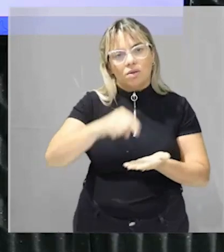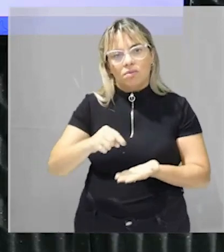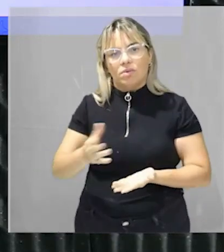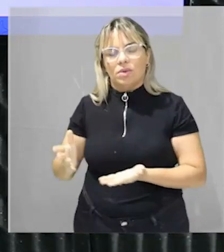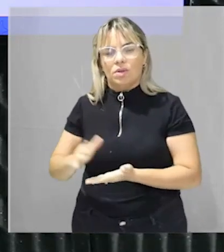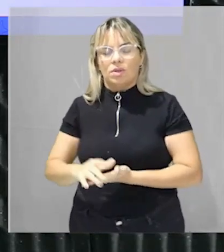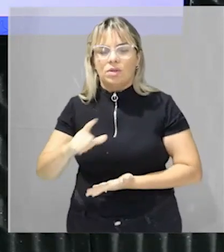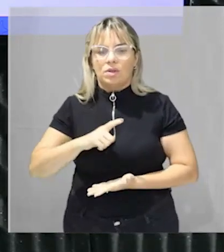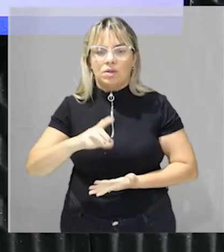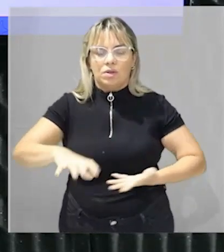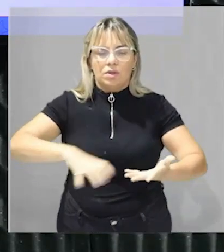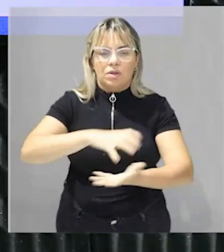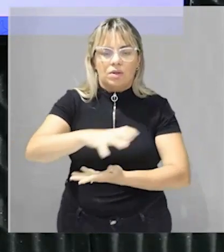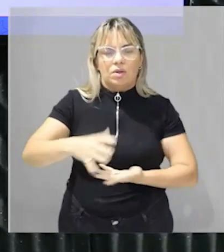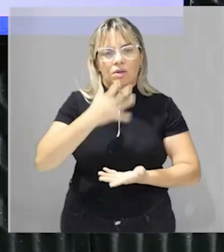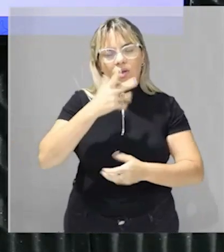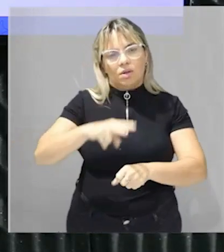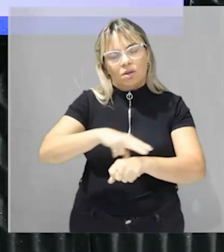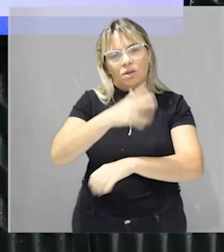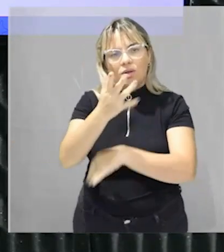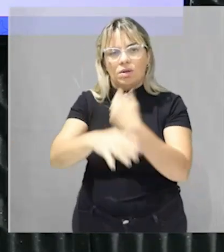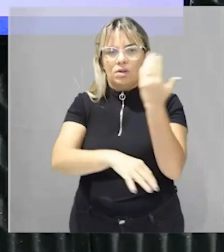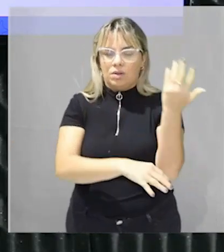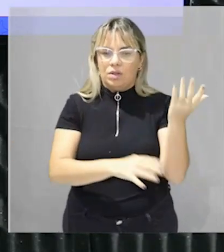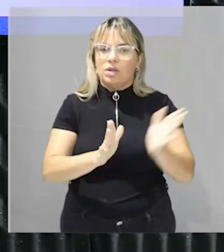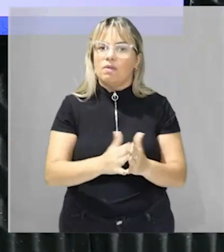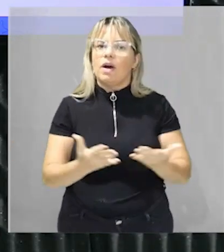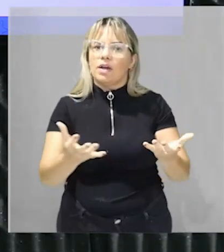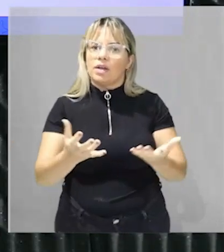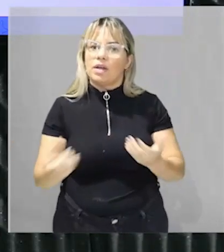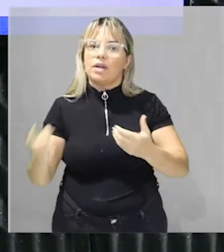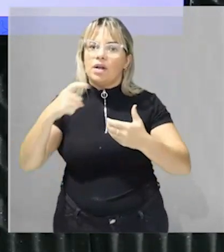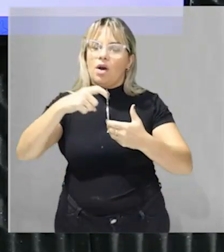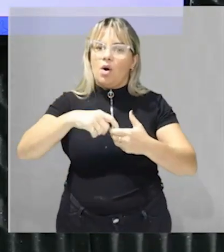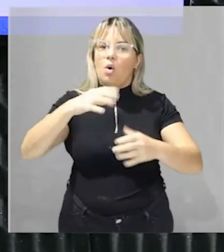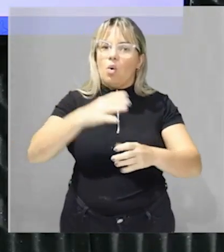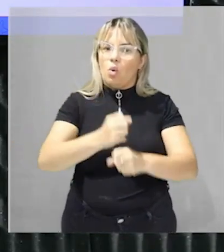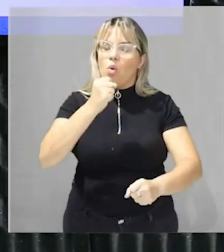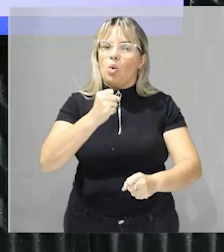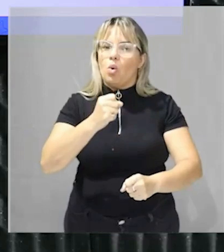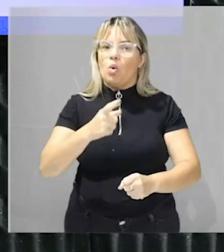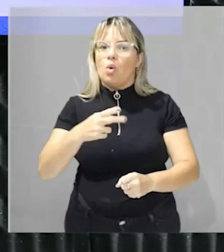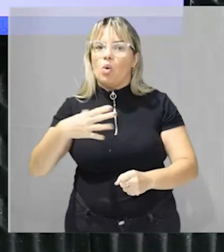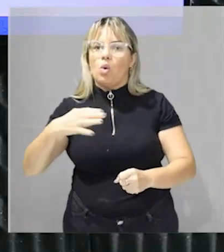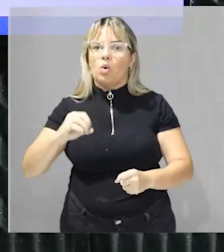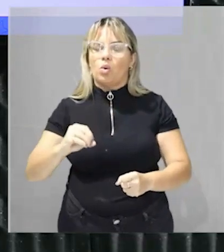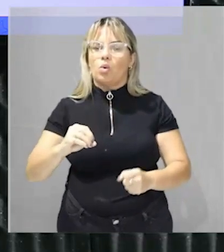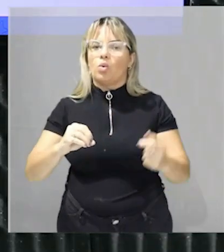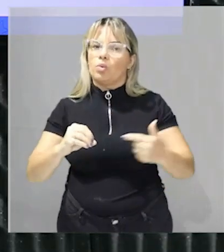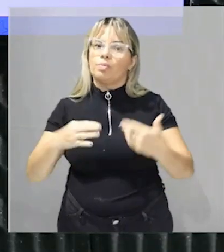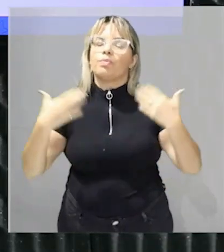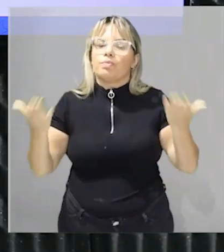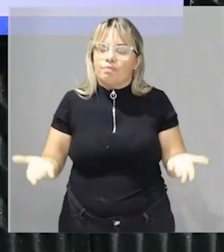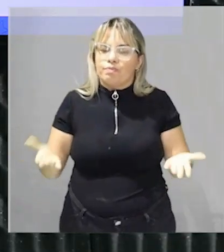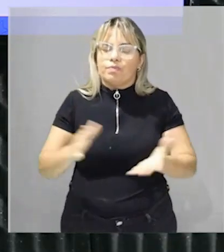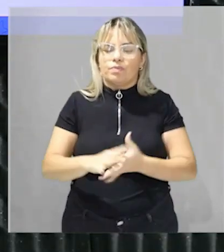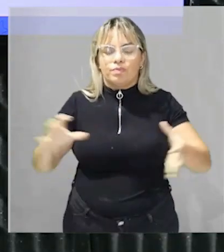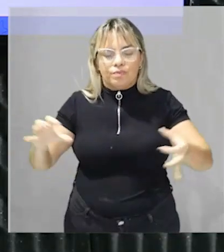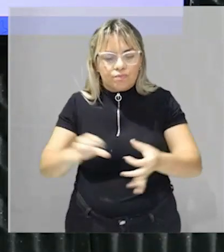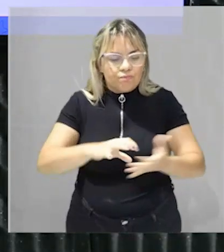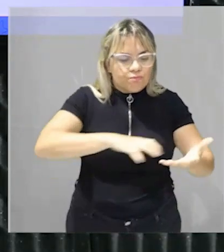revolução verde vai no final querer buscar o retorno que é o lucro então a revolução verde ela vai estar muito atrelada galera